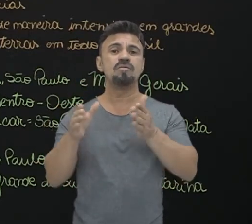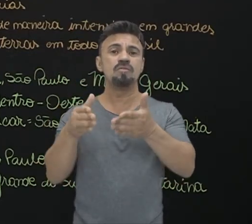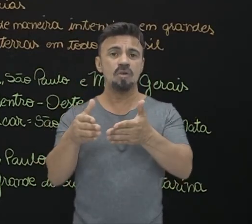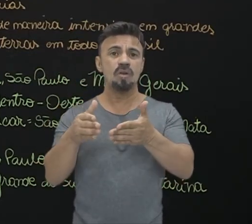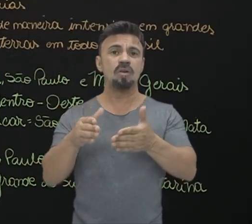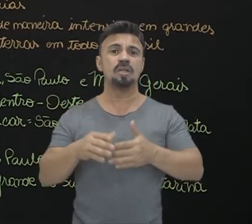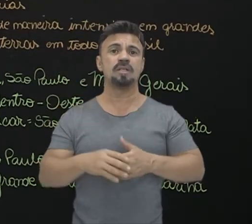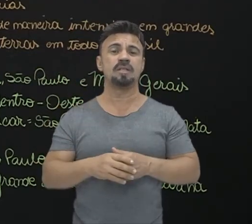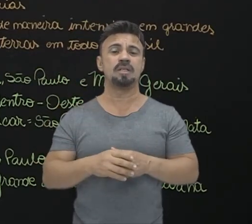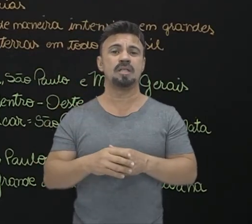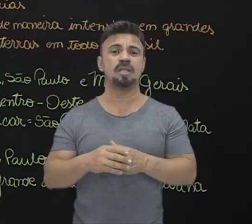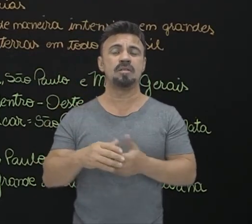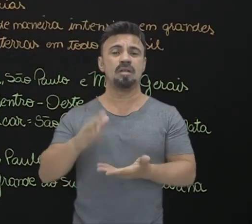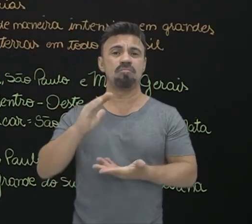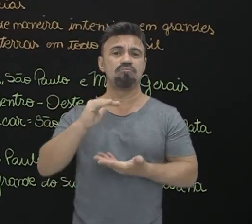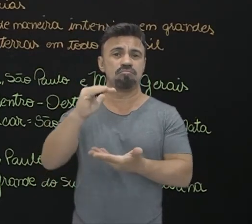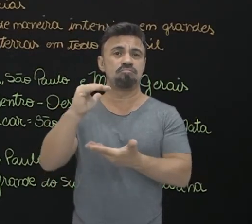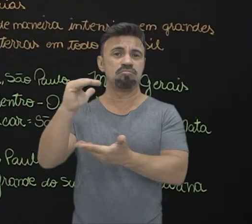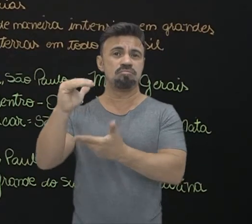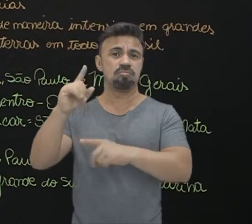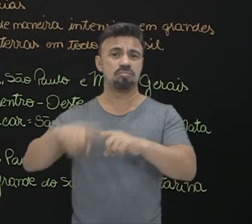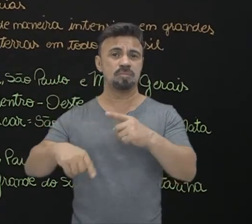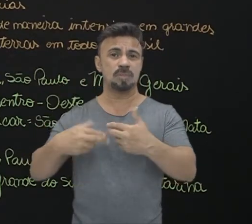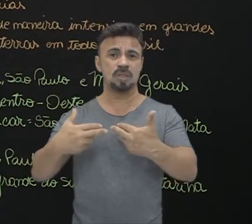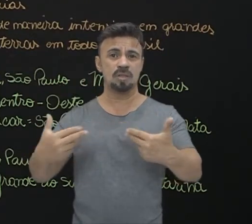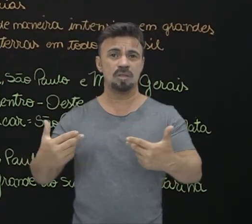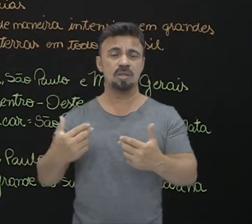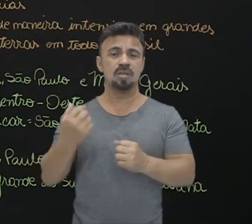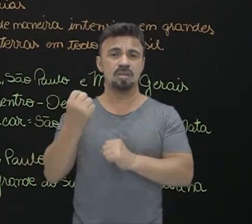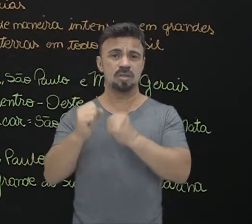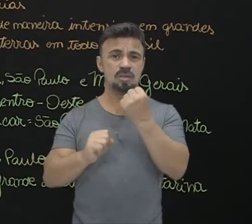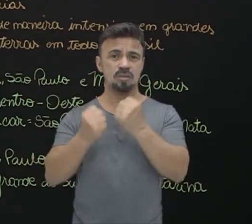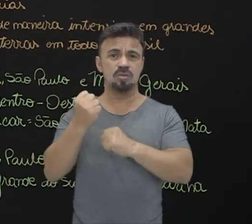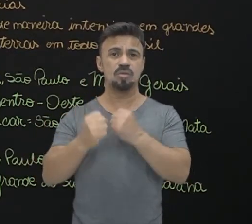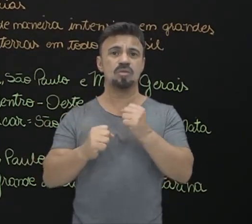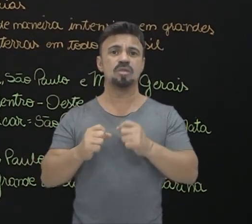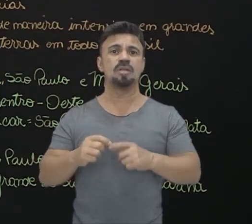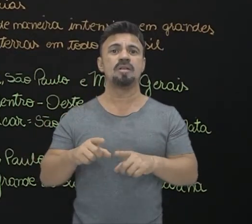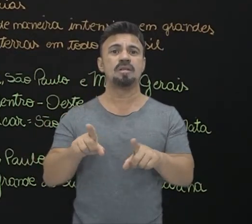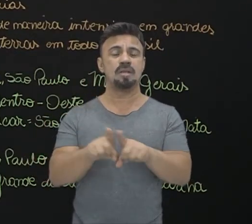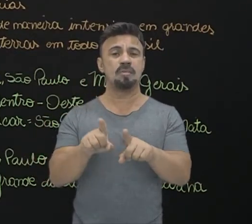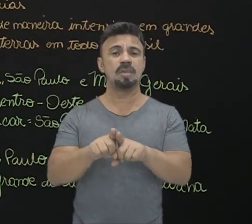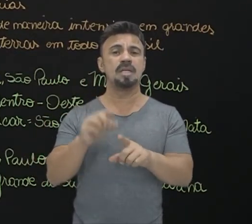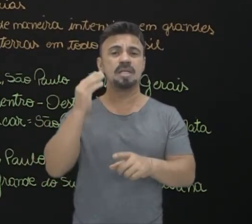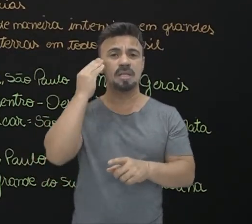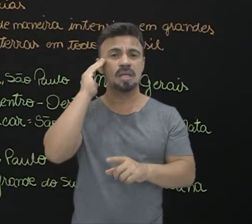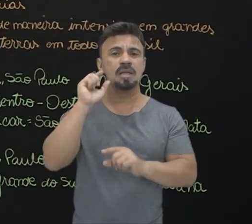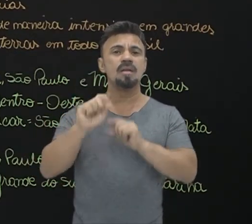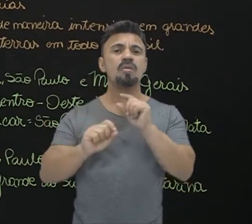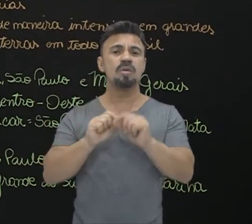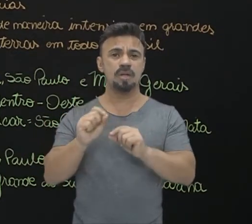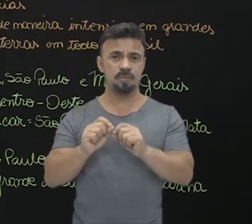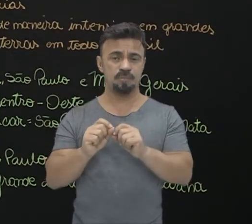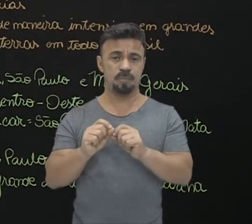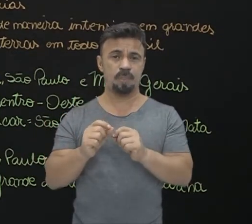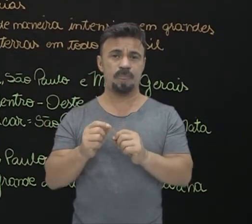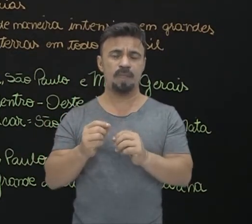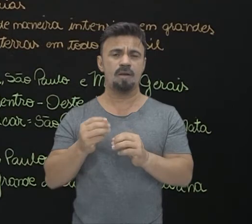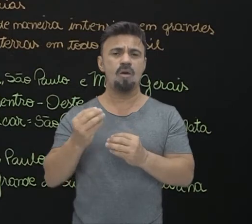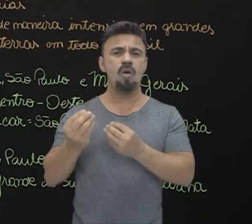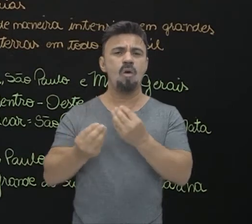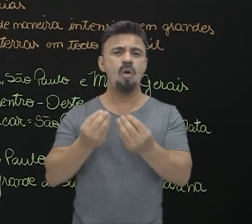do abastecimento em matéria-prima das indústrias. Dessa maneira, nós vamos entender, então, que essa maneira